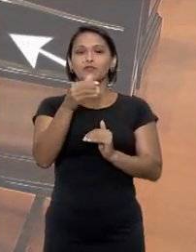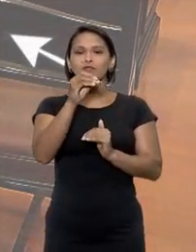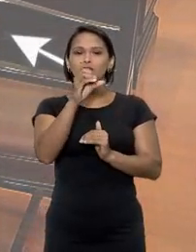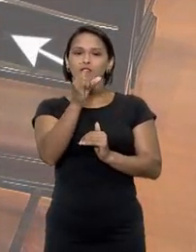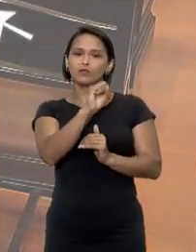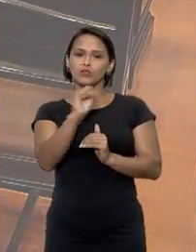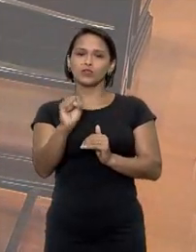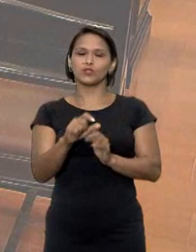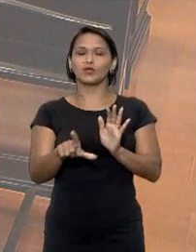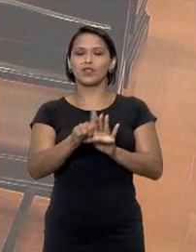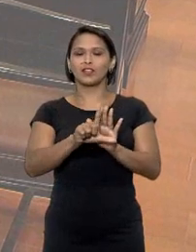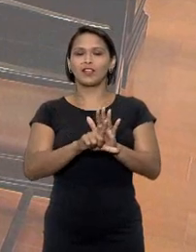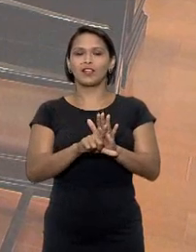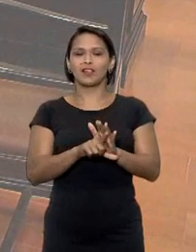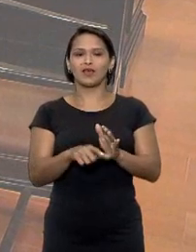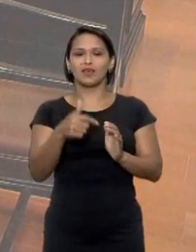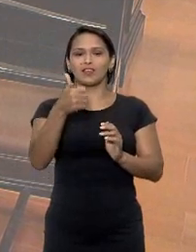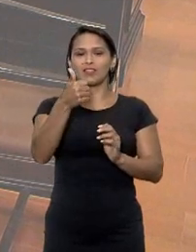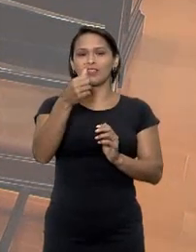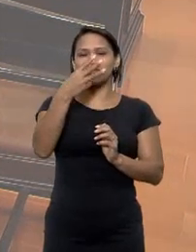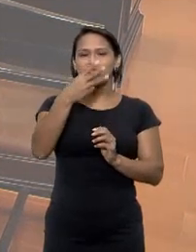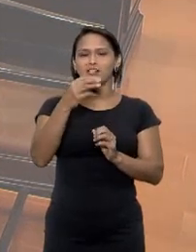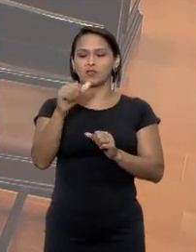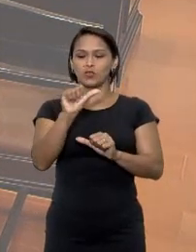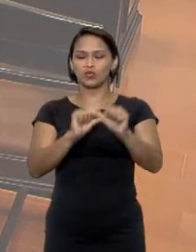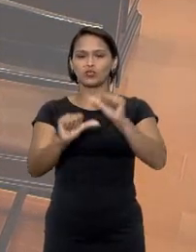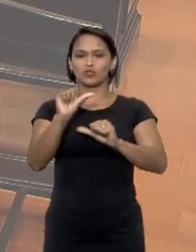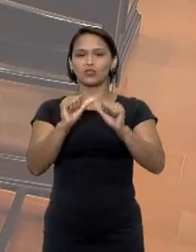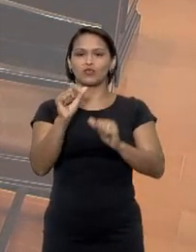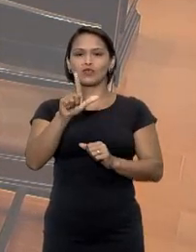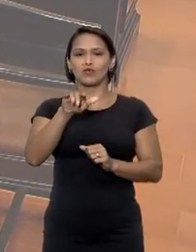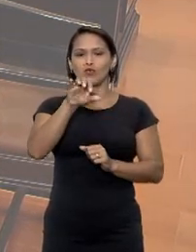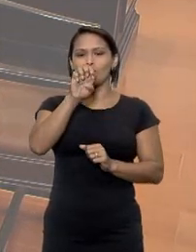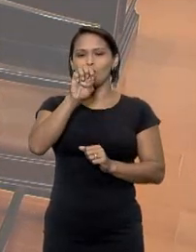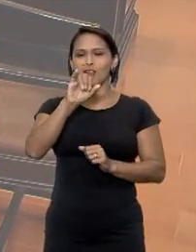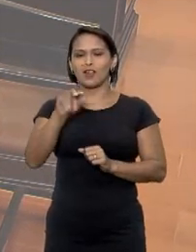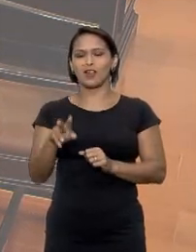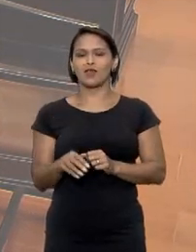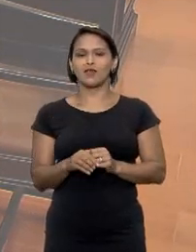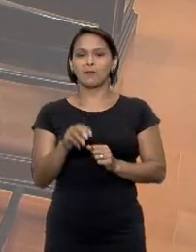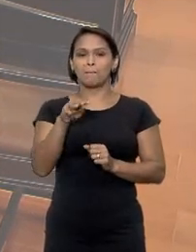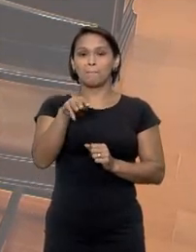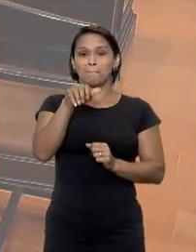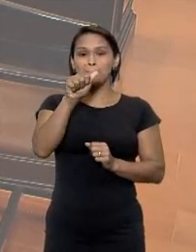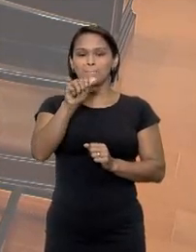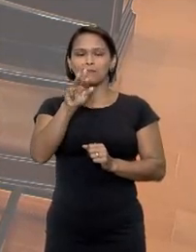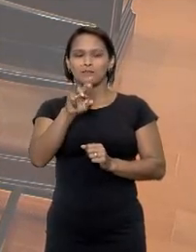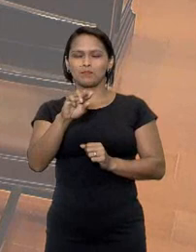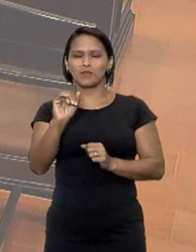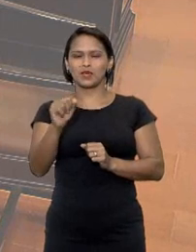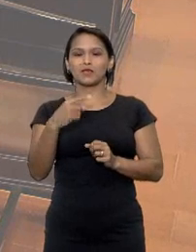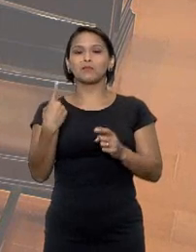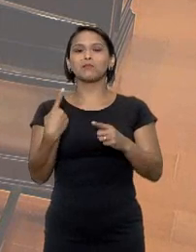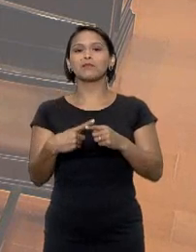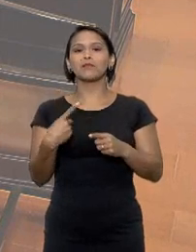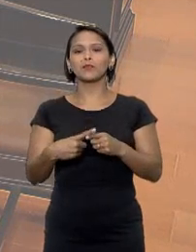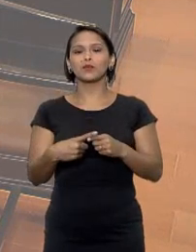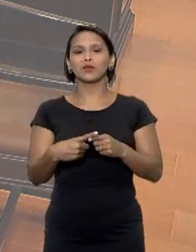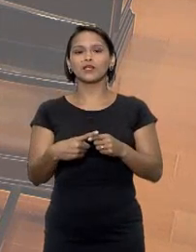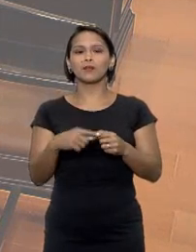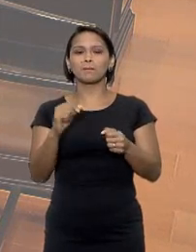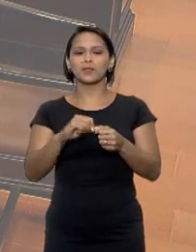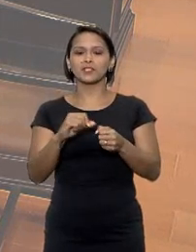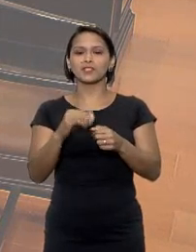número 13.772 alterou a lei Maria da Penha ao criminalizar o registro não autorizado de